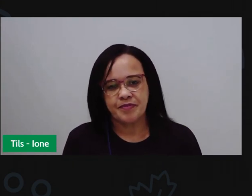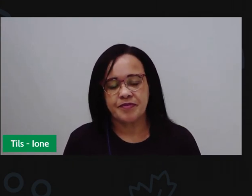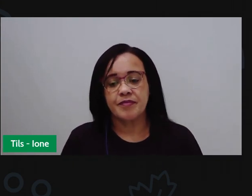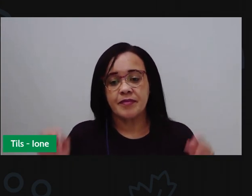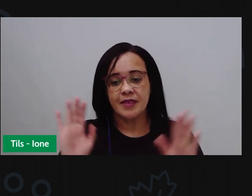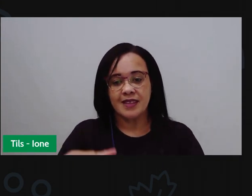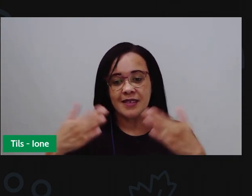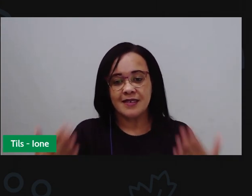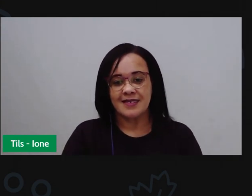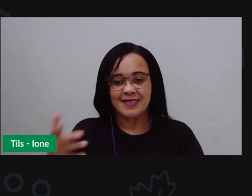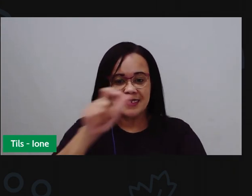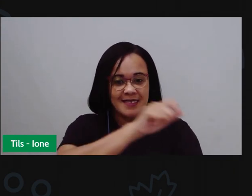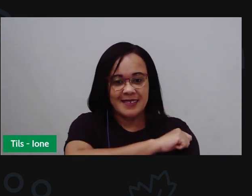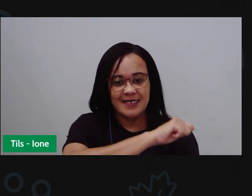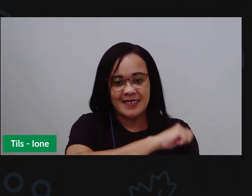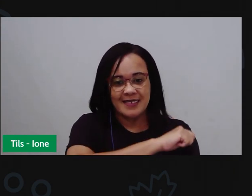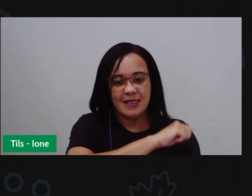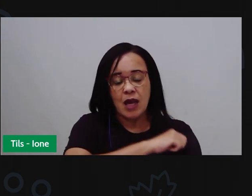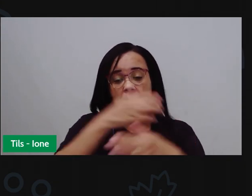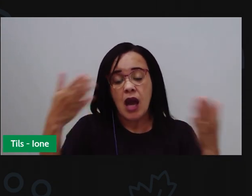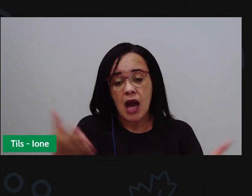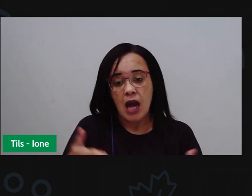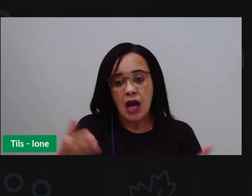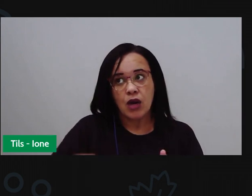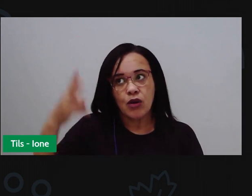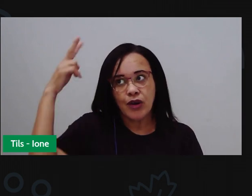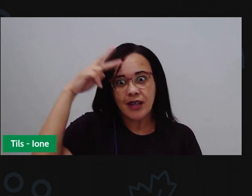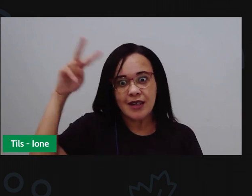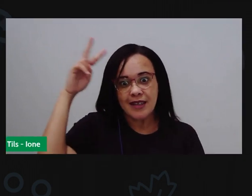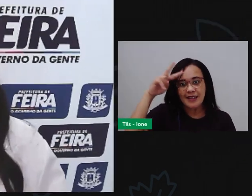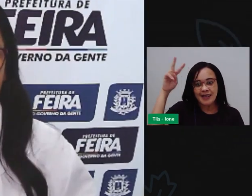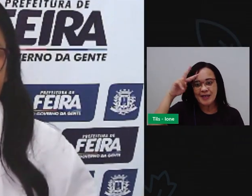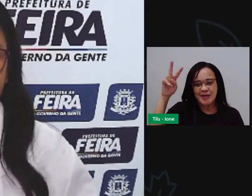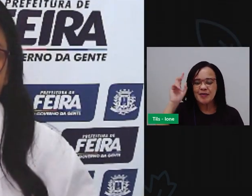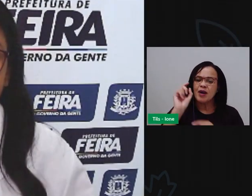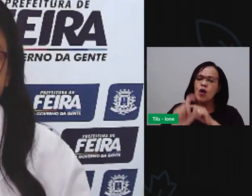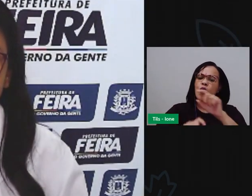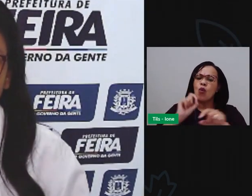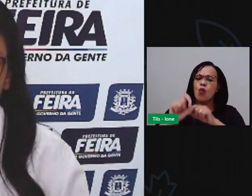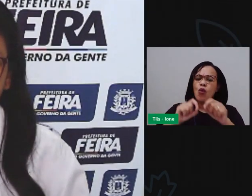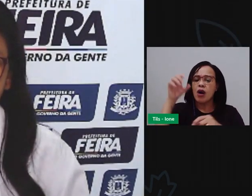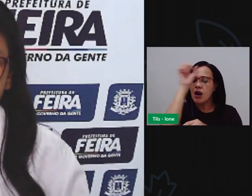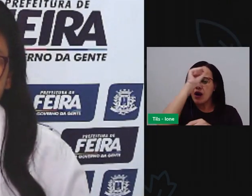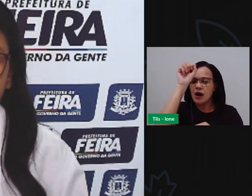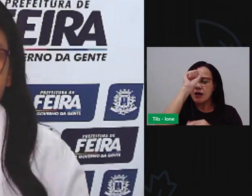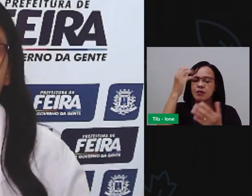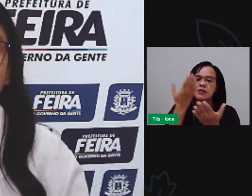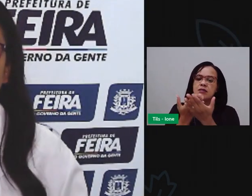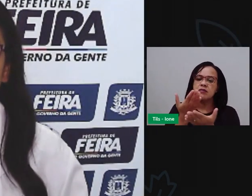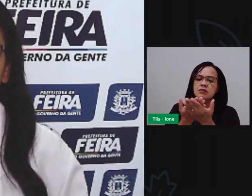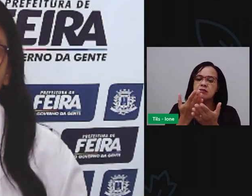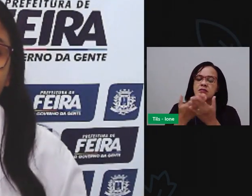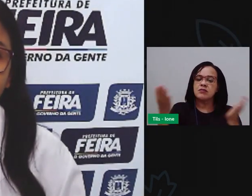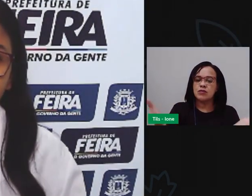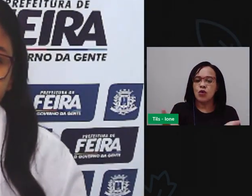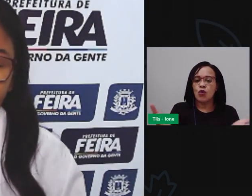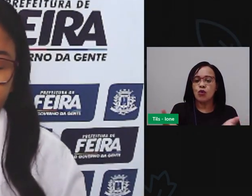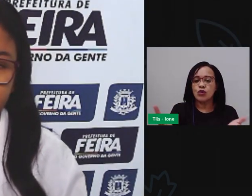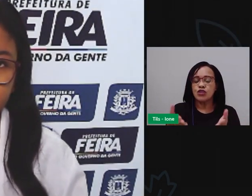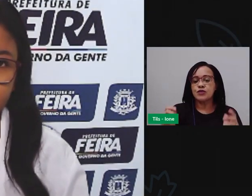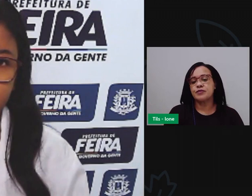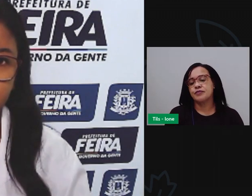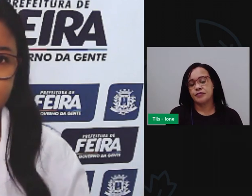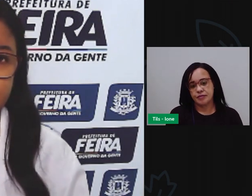Então, criançada, vamos relembrar agora o que a gente já aprendeu com essa aula. Então, nessa aula de